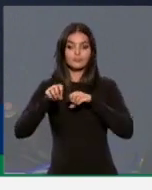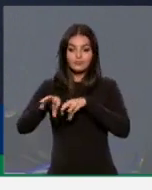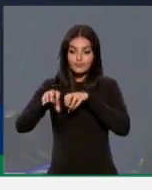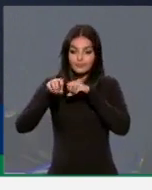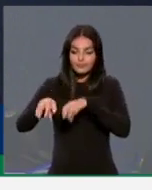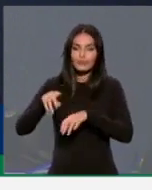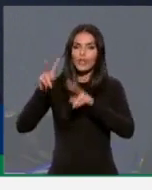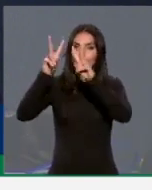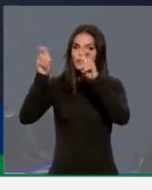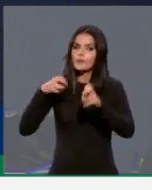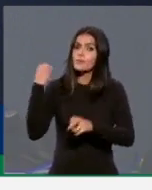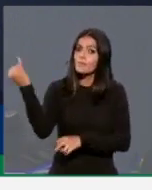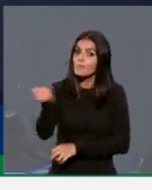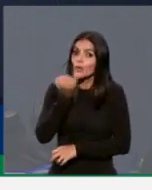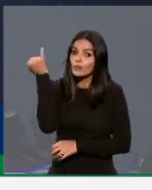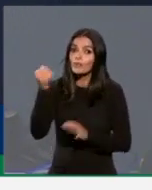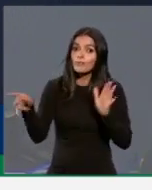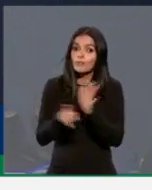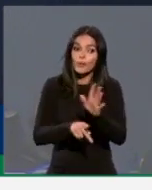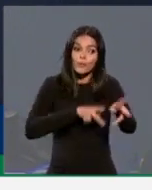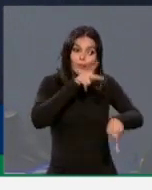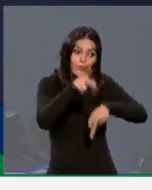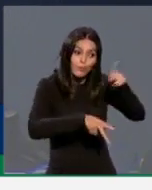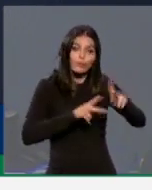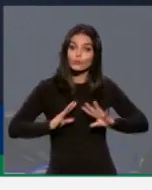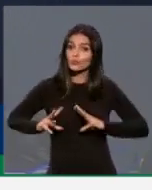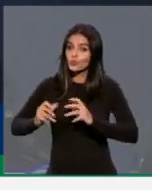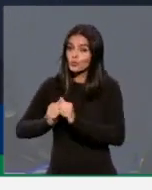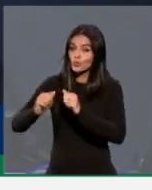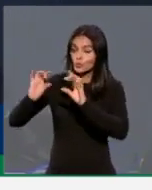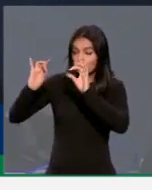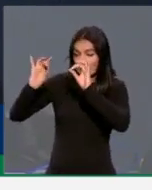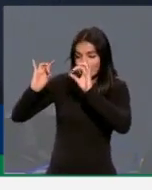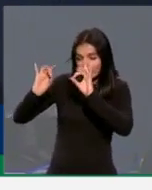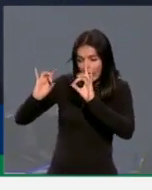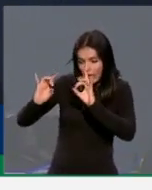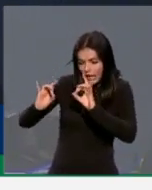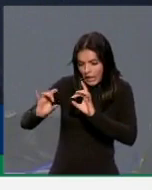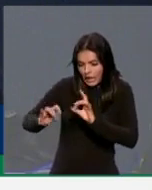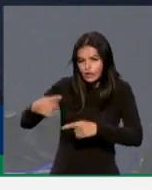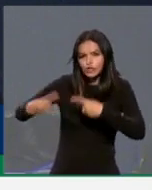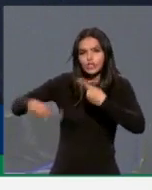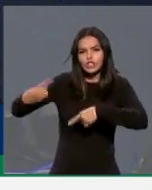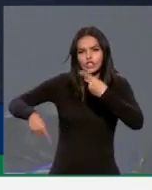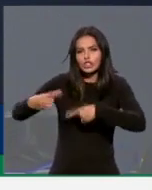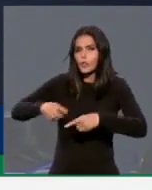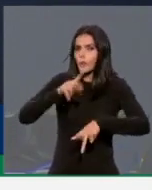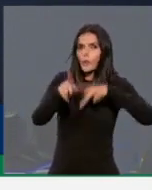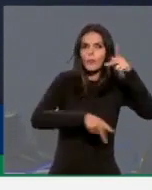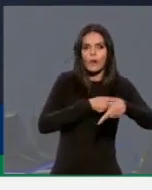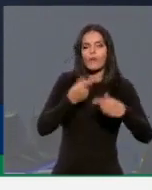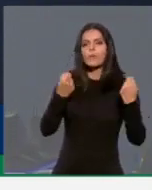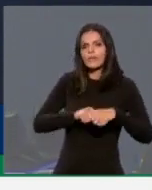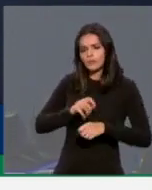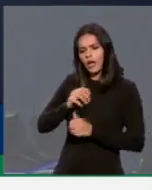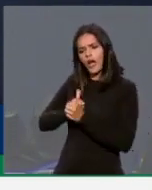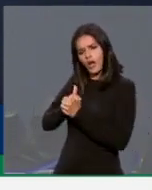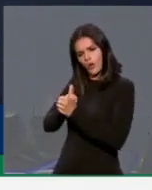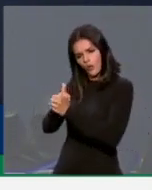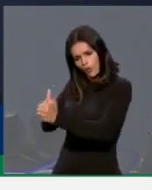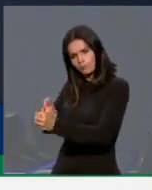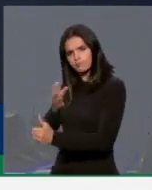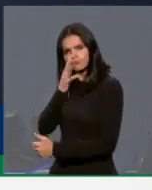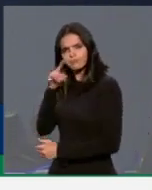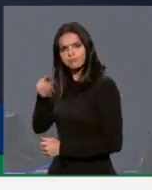é tema muito caro à população e todas essas medidas precisam ser mesmo acompanhadas por toda a população e por todo mundo que estuda o